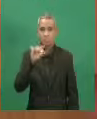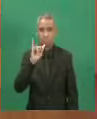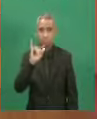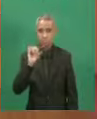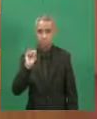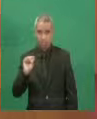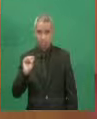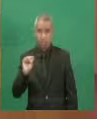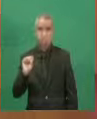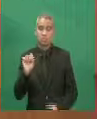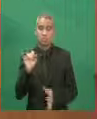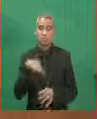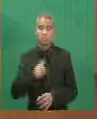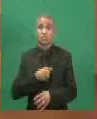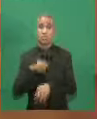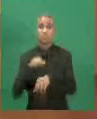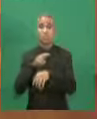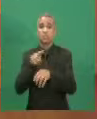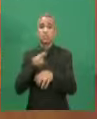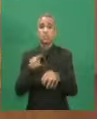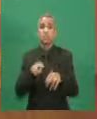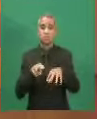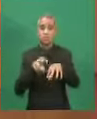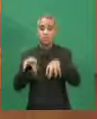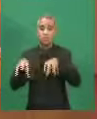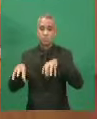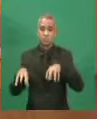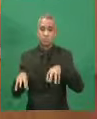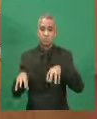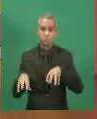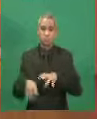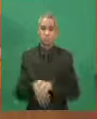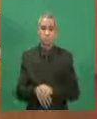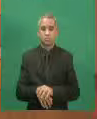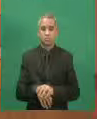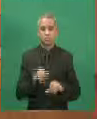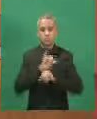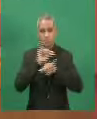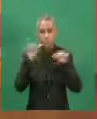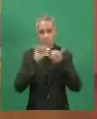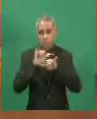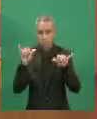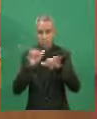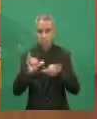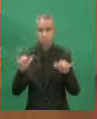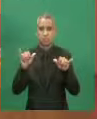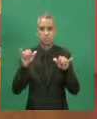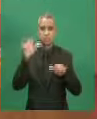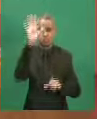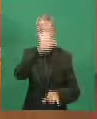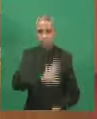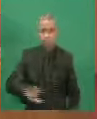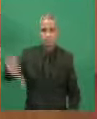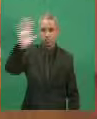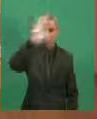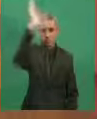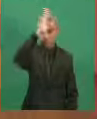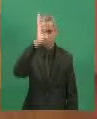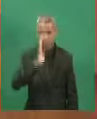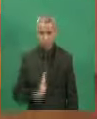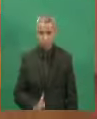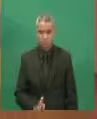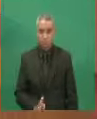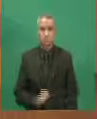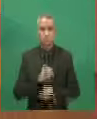inclusive, foi veiculado em órgãos da imprensa nacional, de bolsa e eleição. Foram